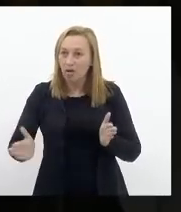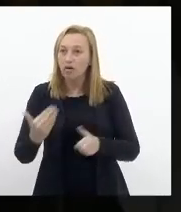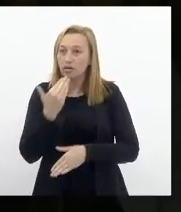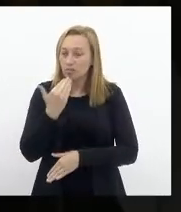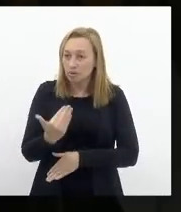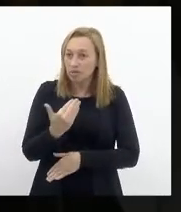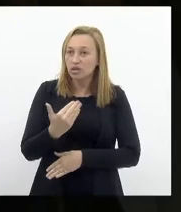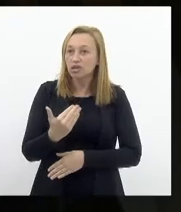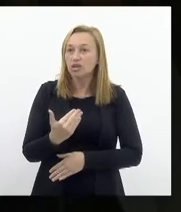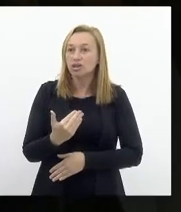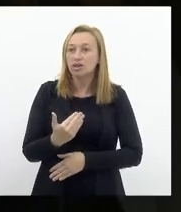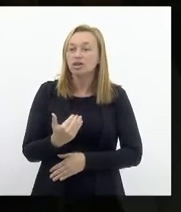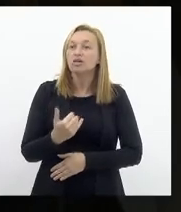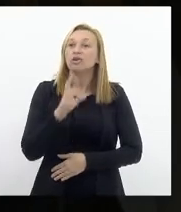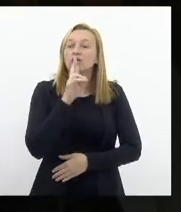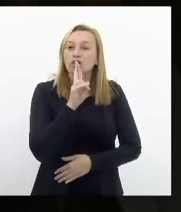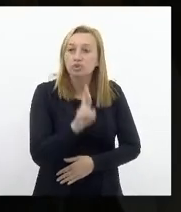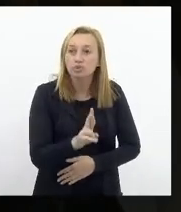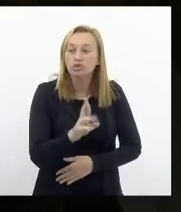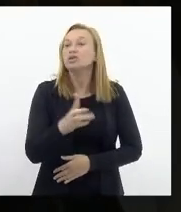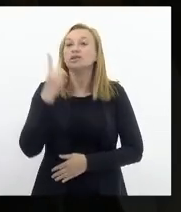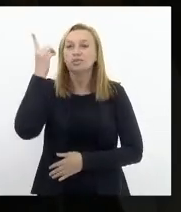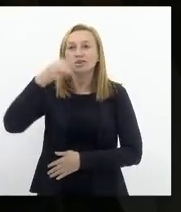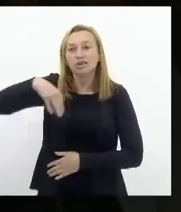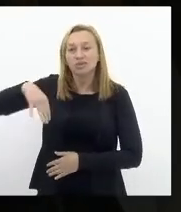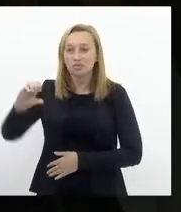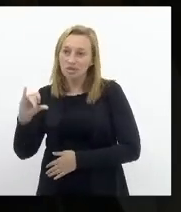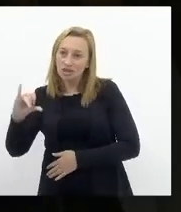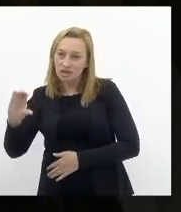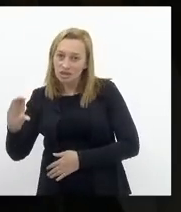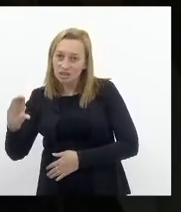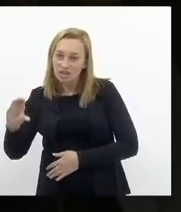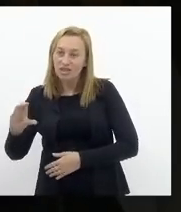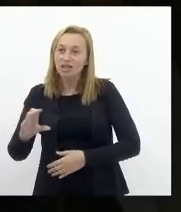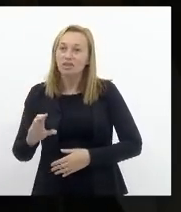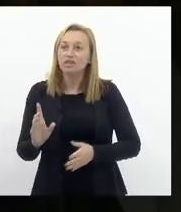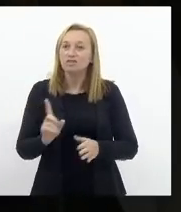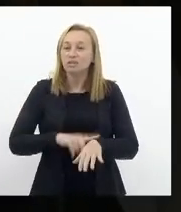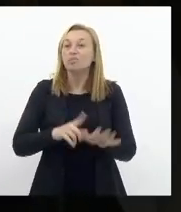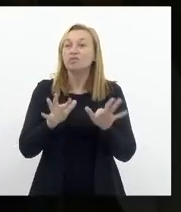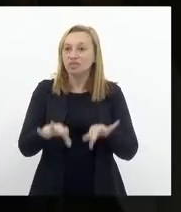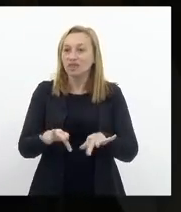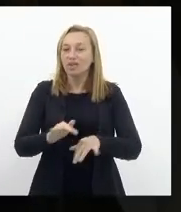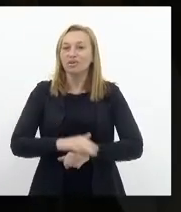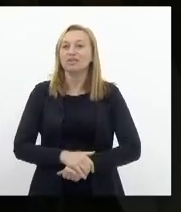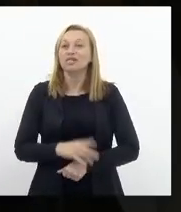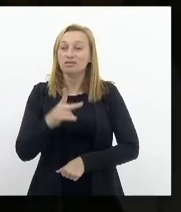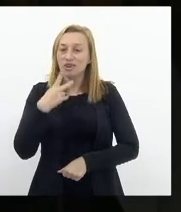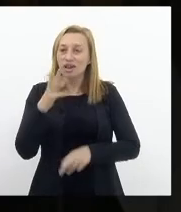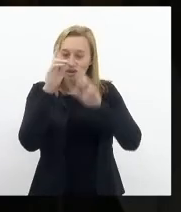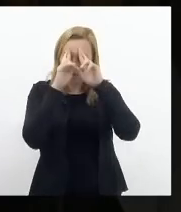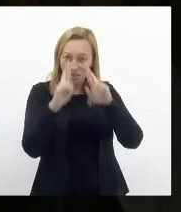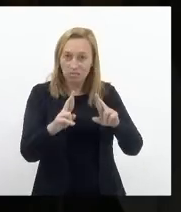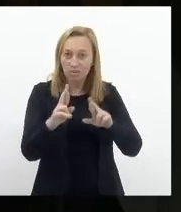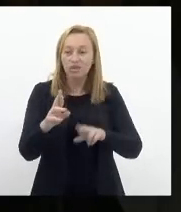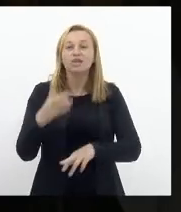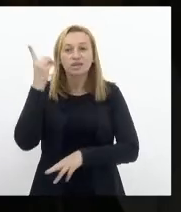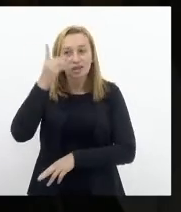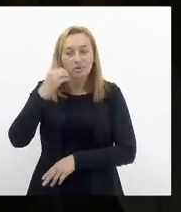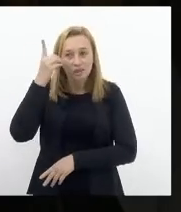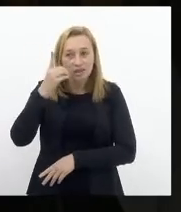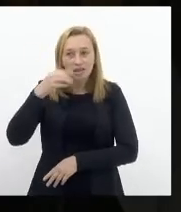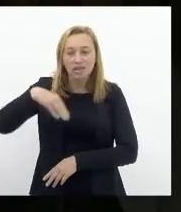pedi e vou responder ao deputado Mink no expediente final. Dizer que eu respeito o deputado Mink, toda a sua